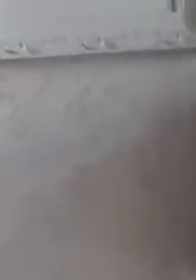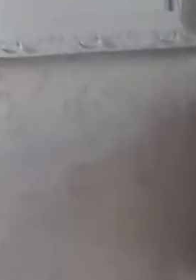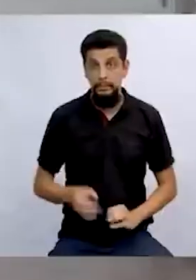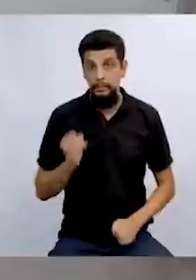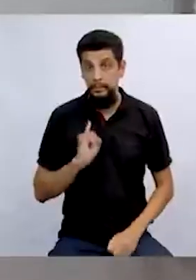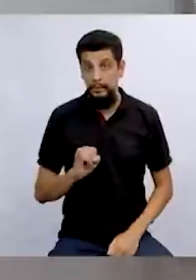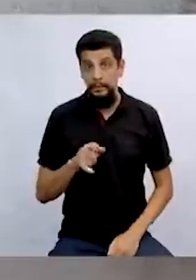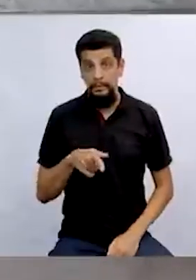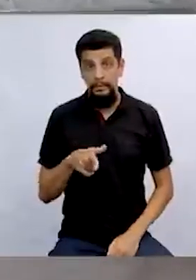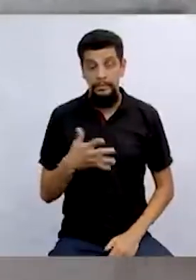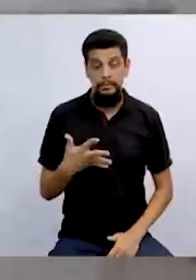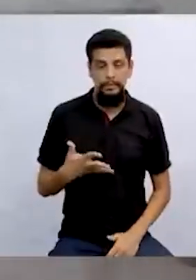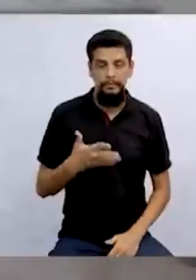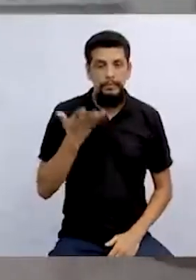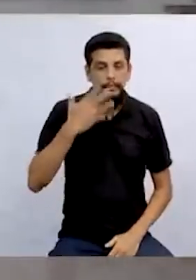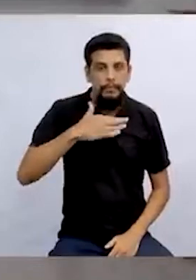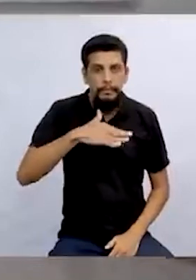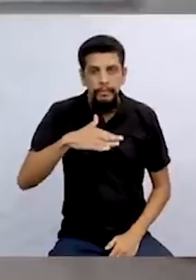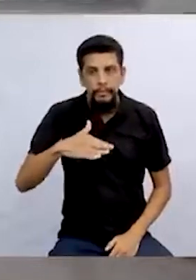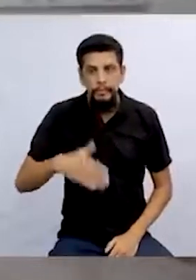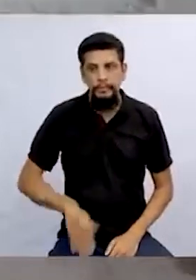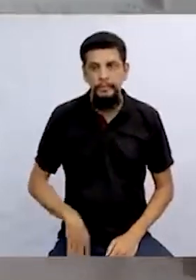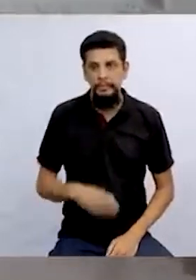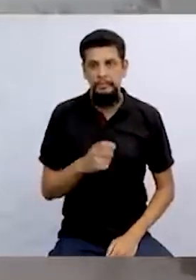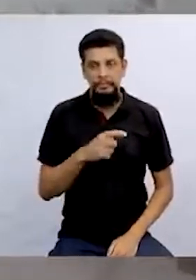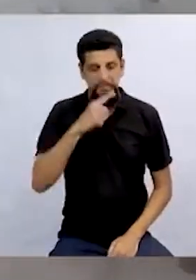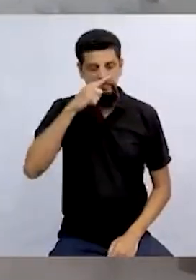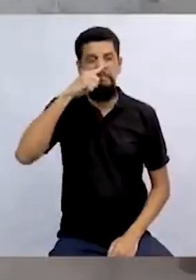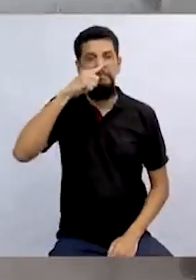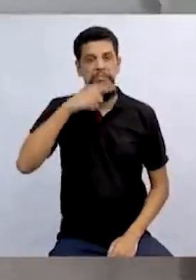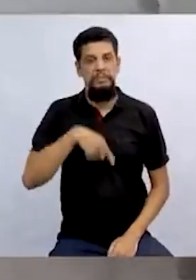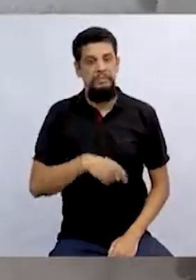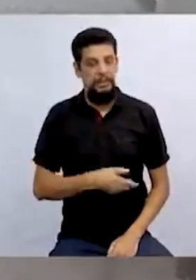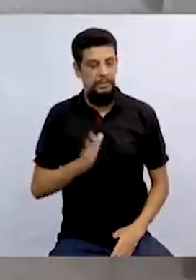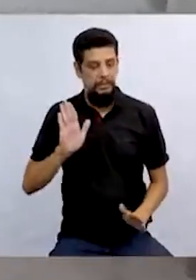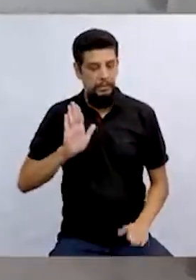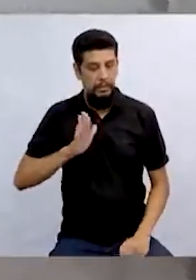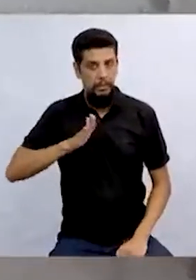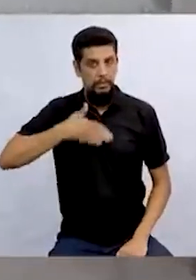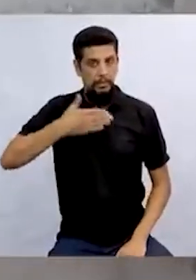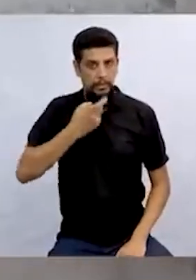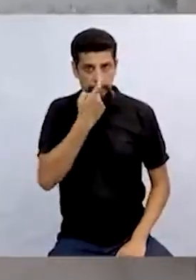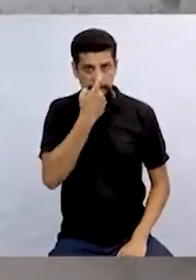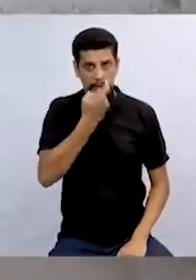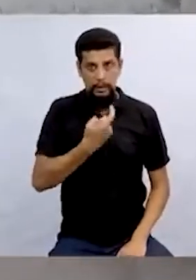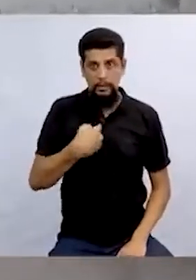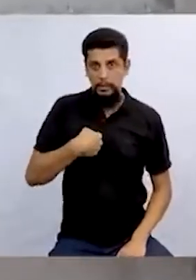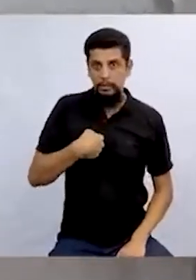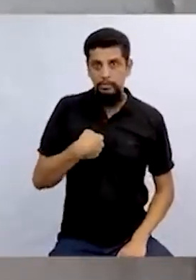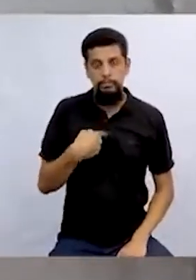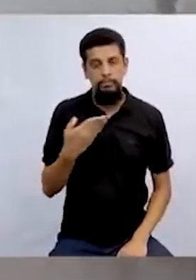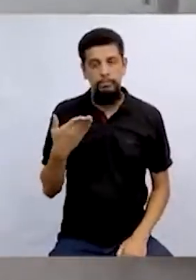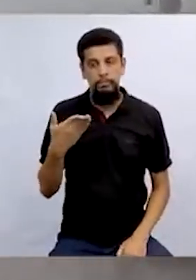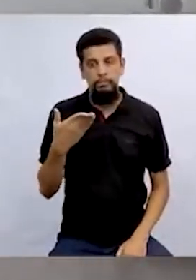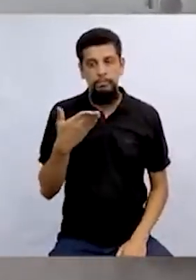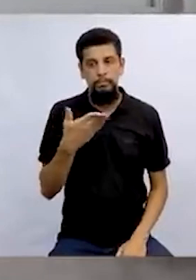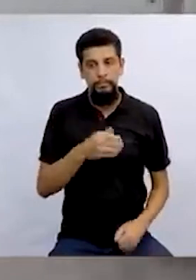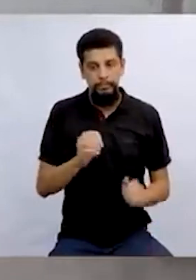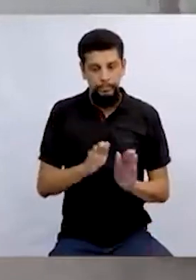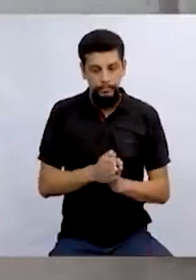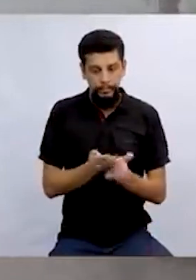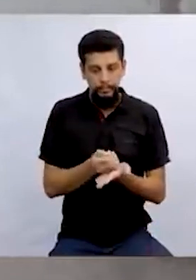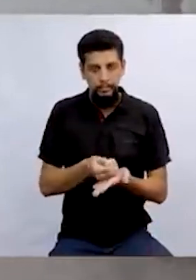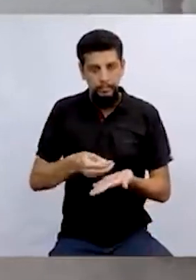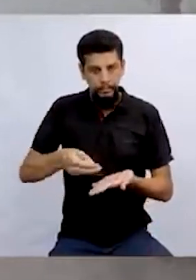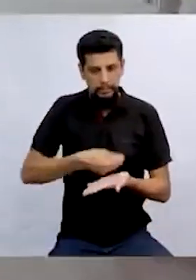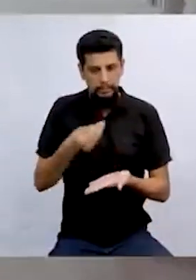Se eu fosse uma daquelas crianças metidas que ficam assustando a bruxa, eu ia jogar um